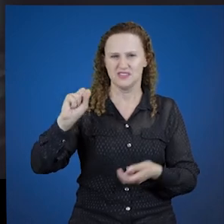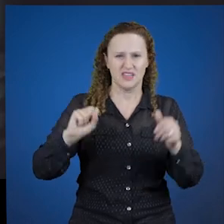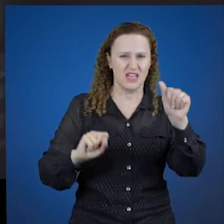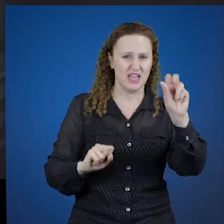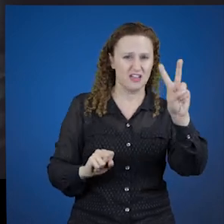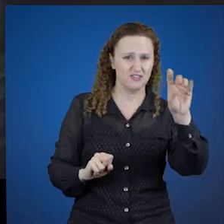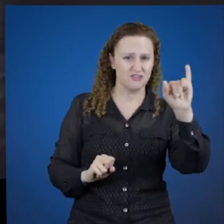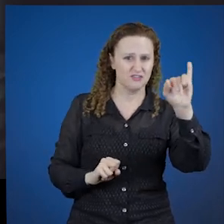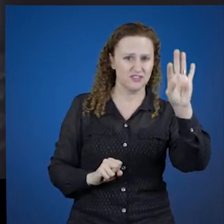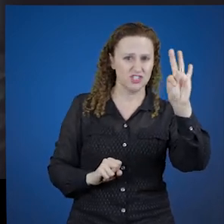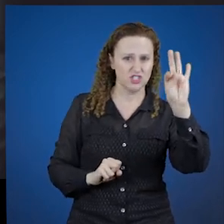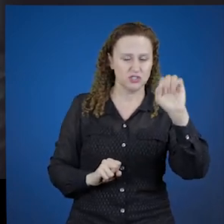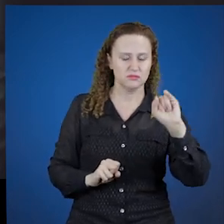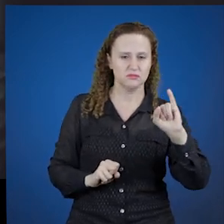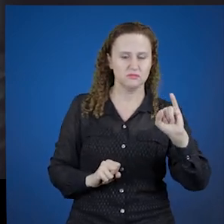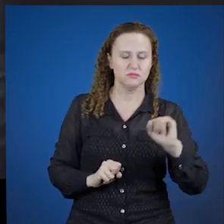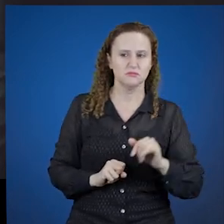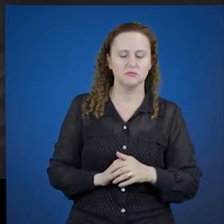abit,